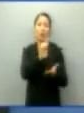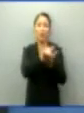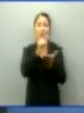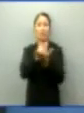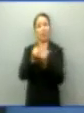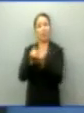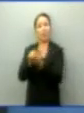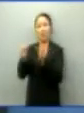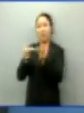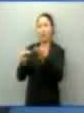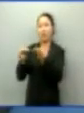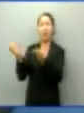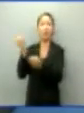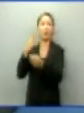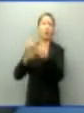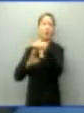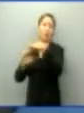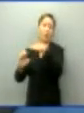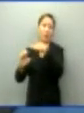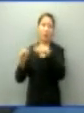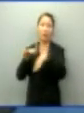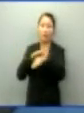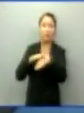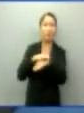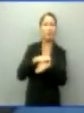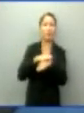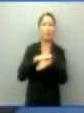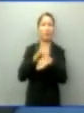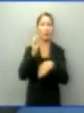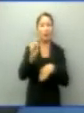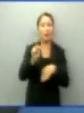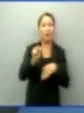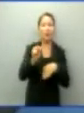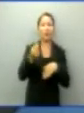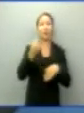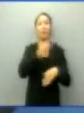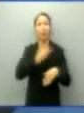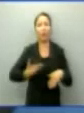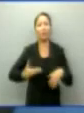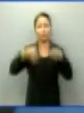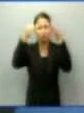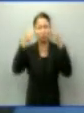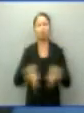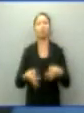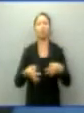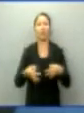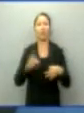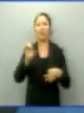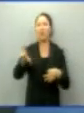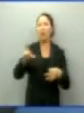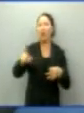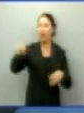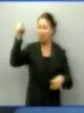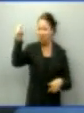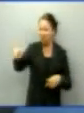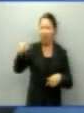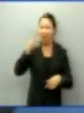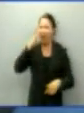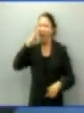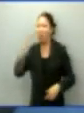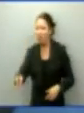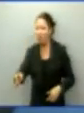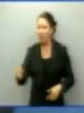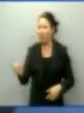para conversar, nós com certeza iremos mostrar que a seriedade do governo é única. Não é alguém que aponta o dedo, que não